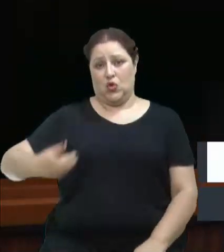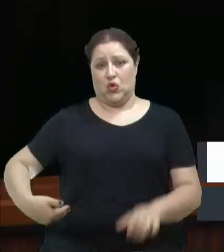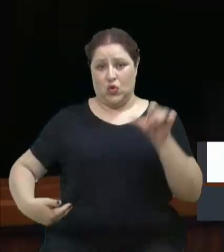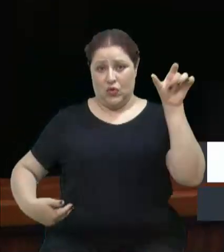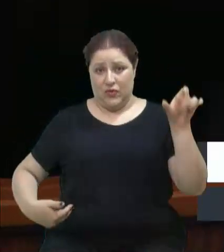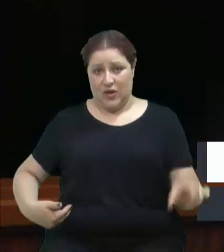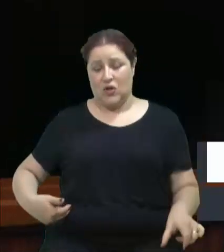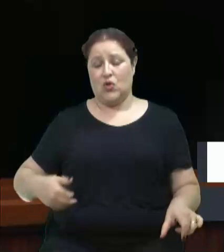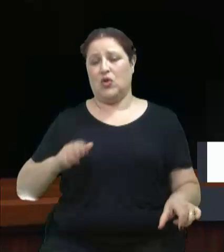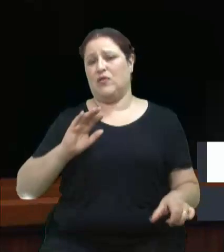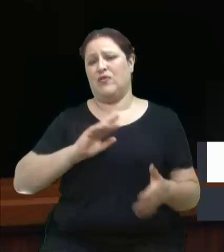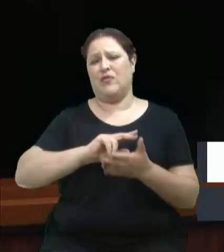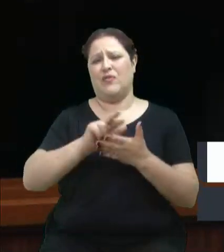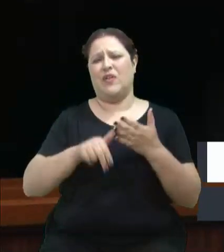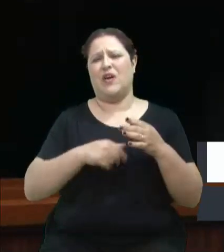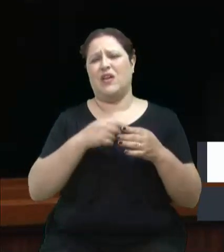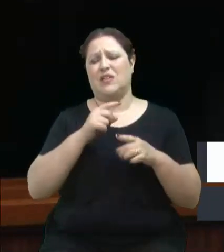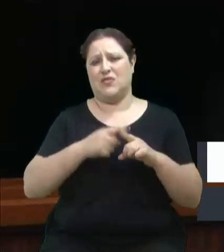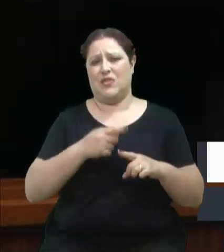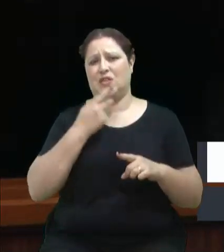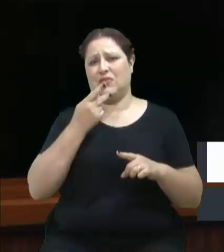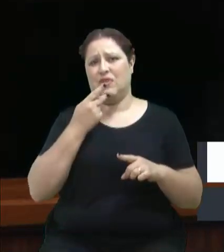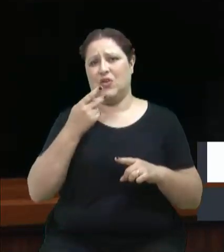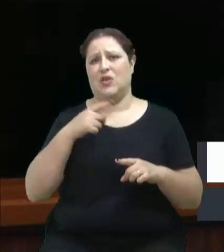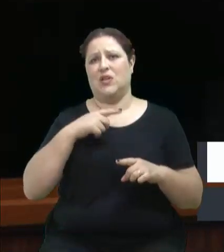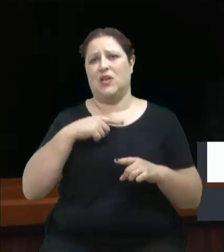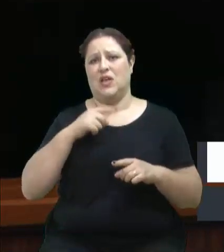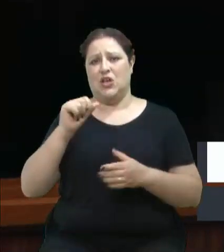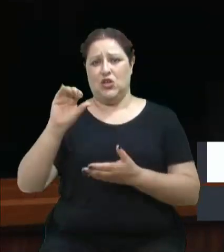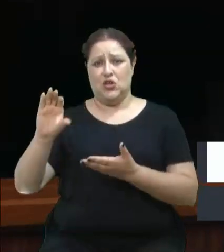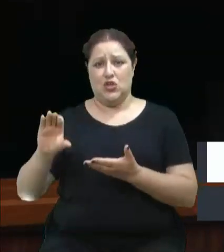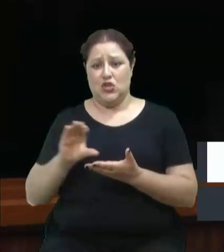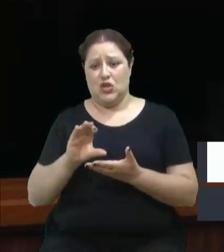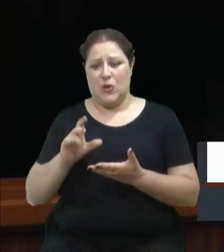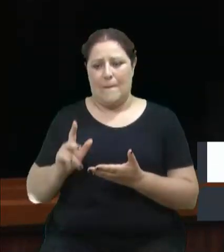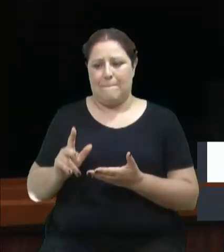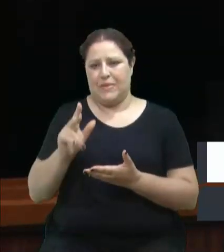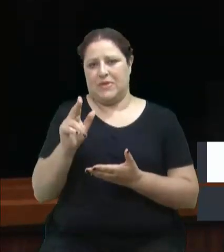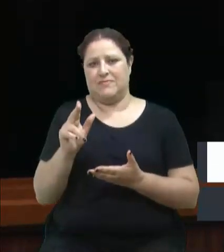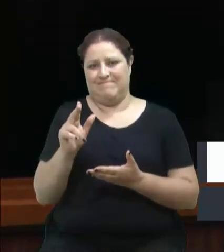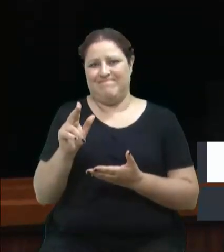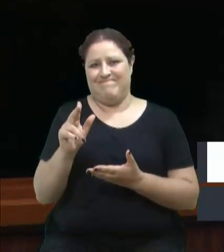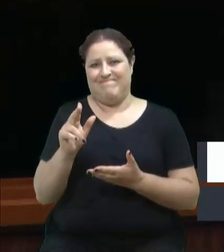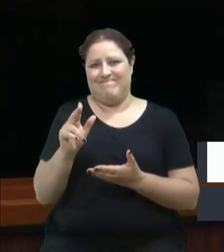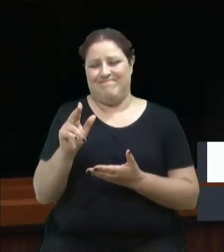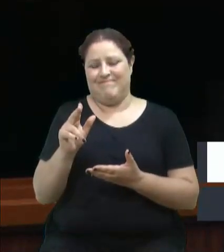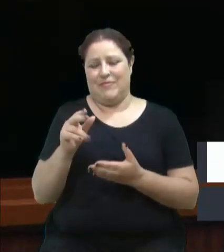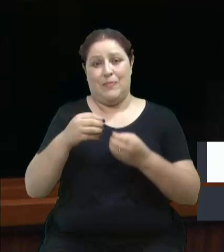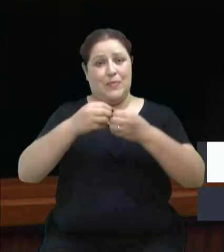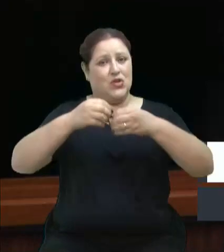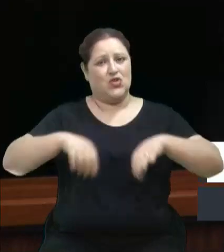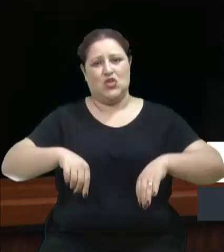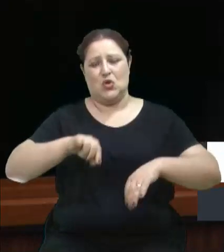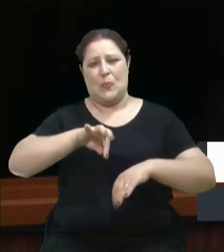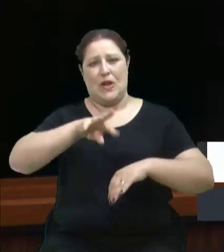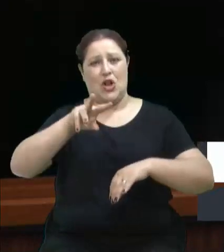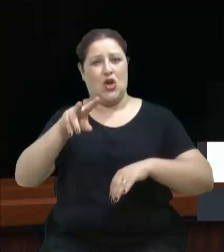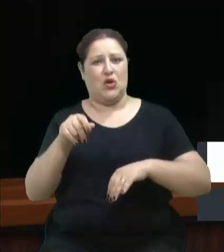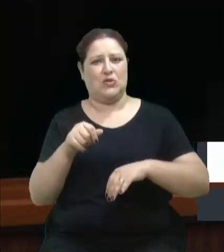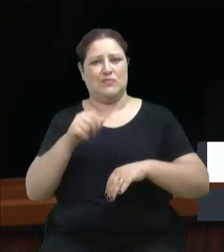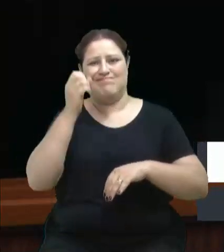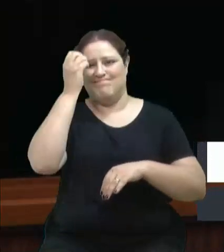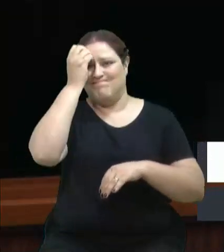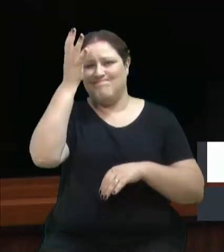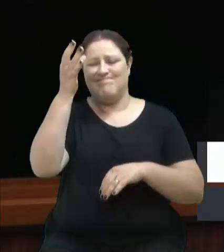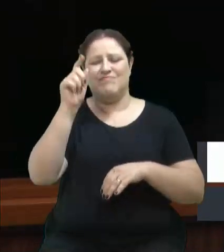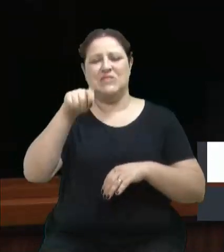este corte dessa verba que viria para a nossa cidade ia prejudicar em vários milhões, eu não me lembro agora, não me recordo